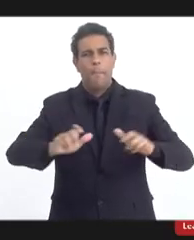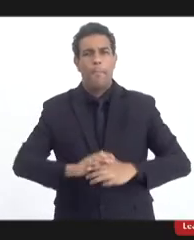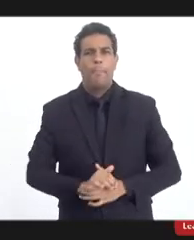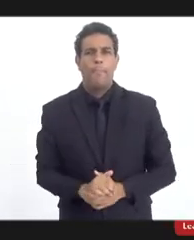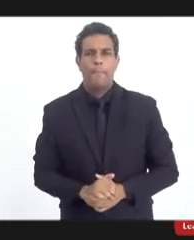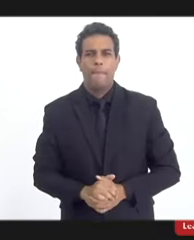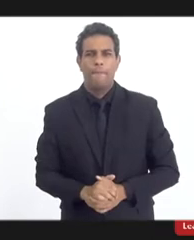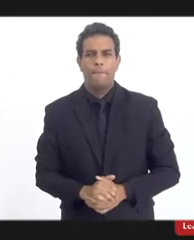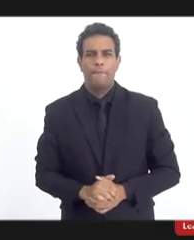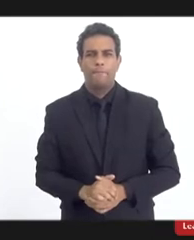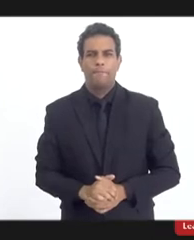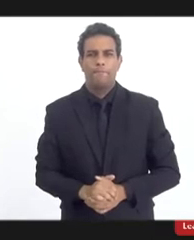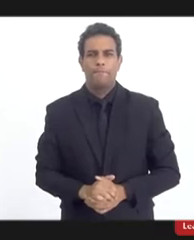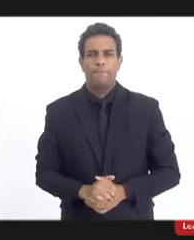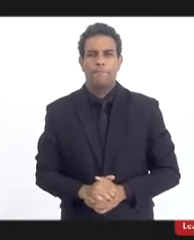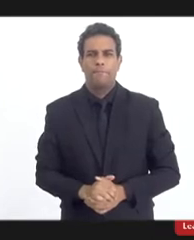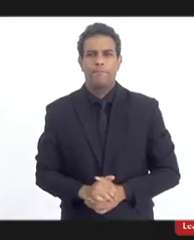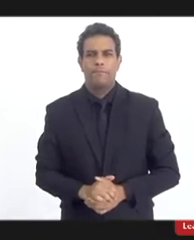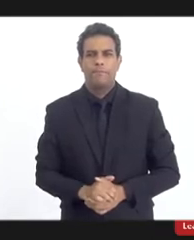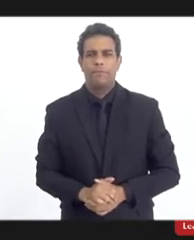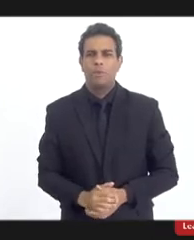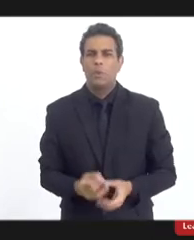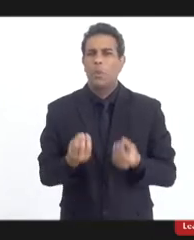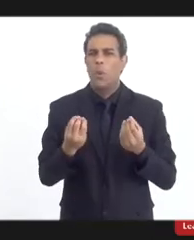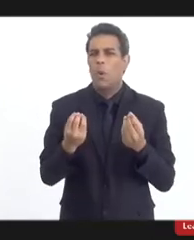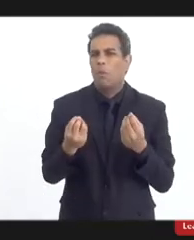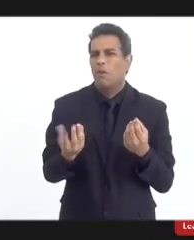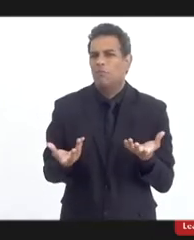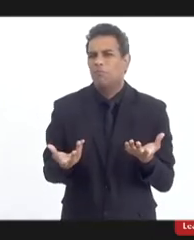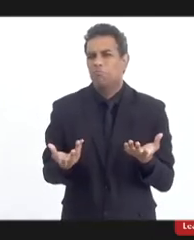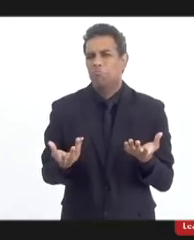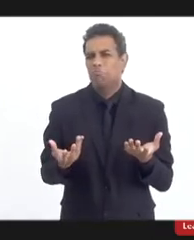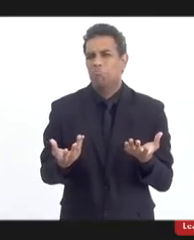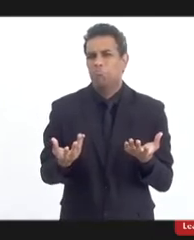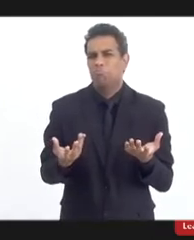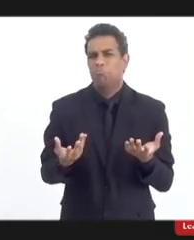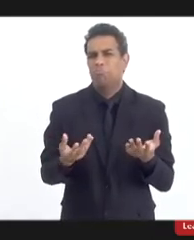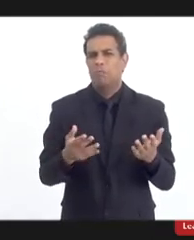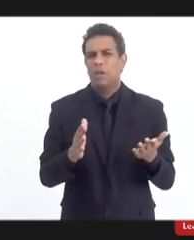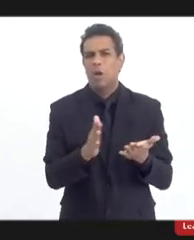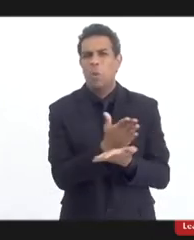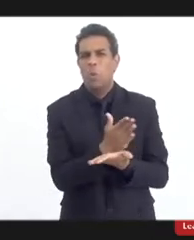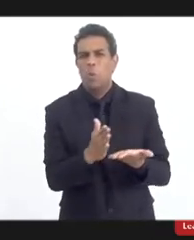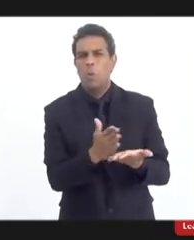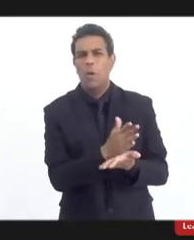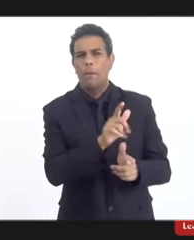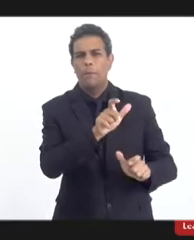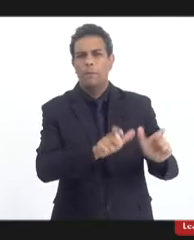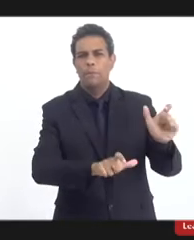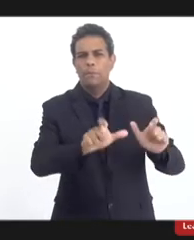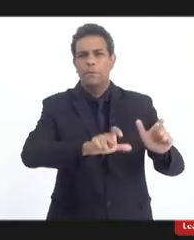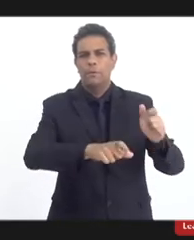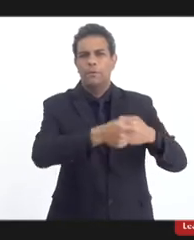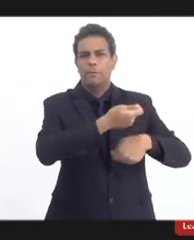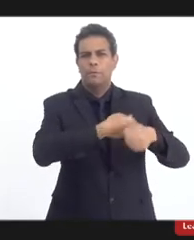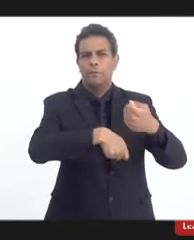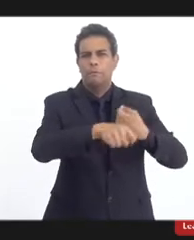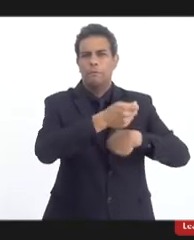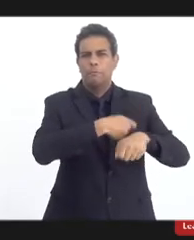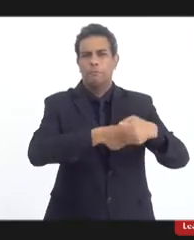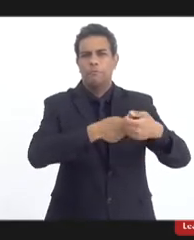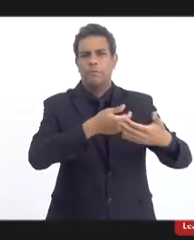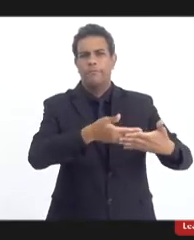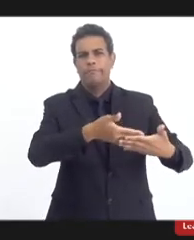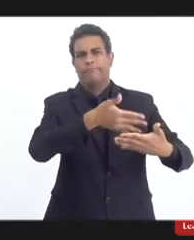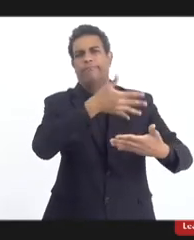é impressionante pensar que alguns economistas no final do século